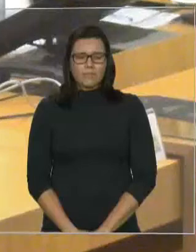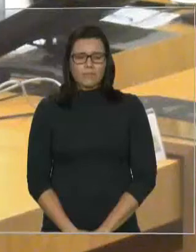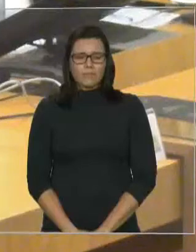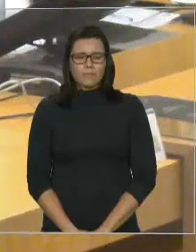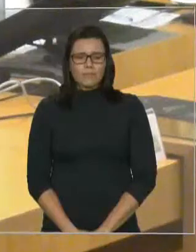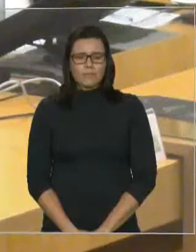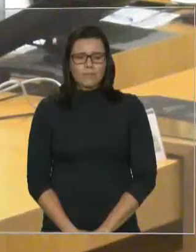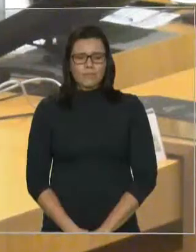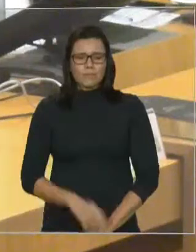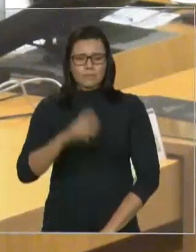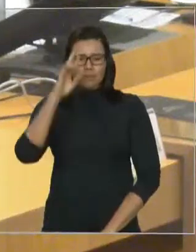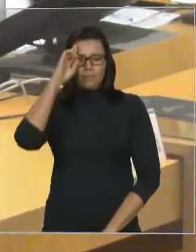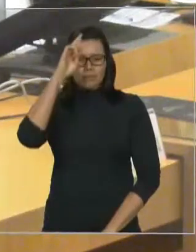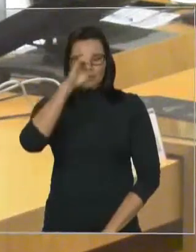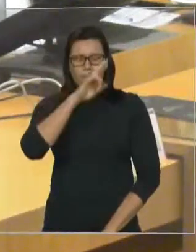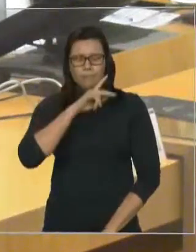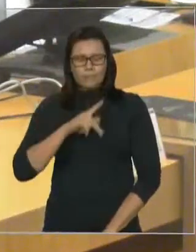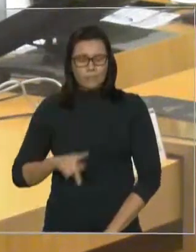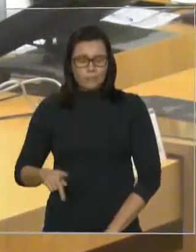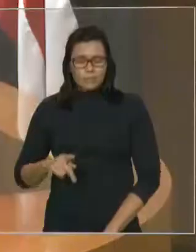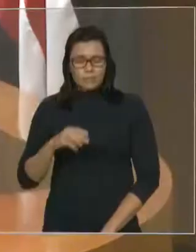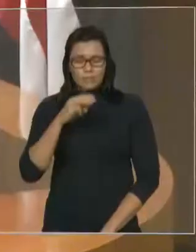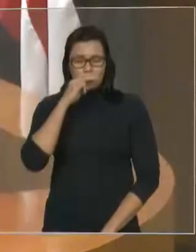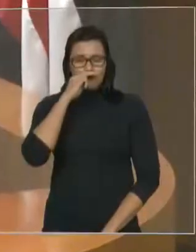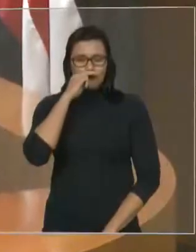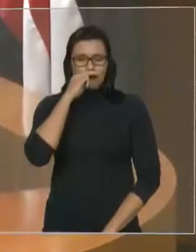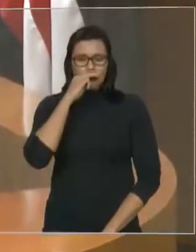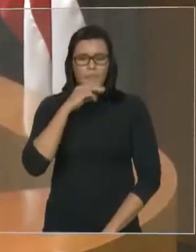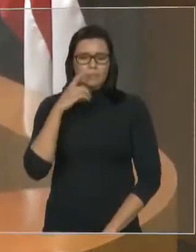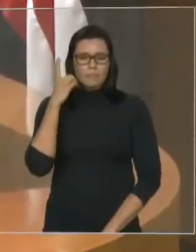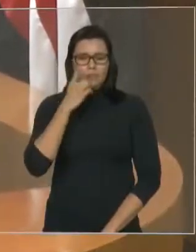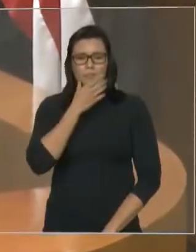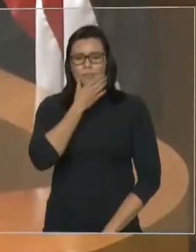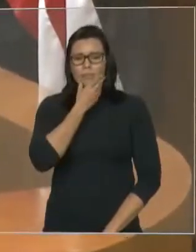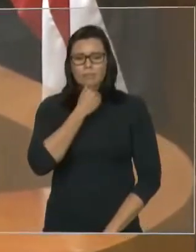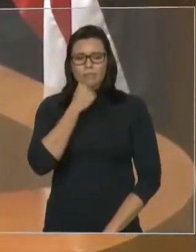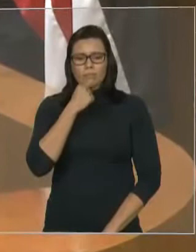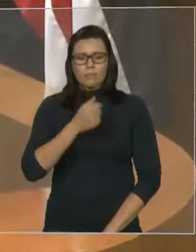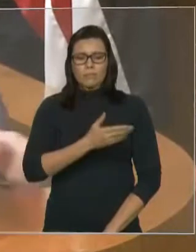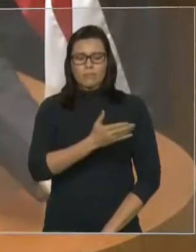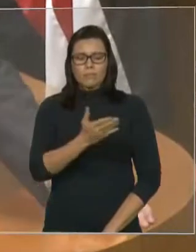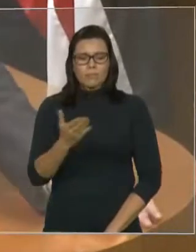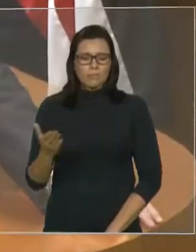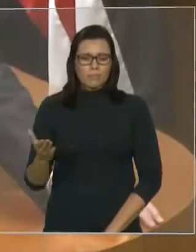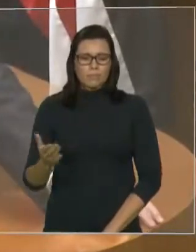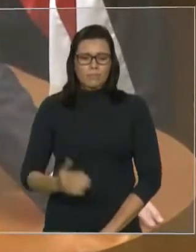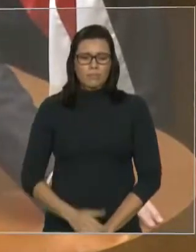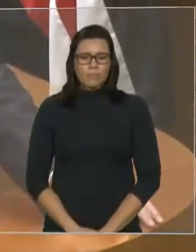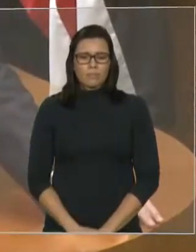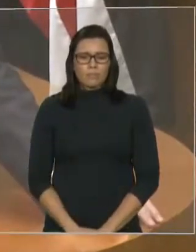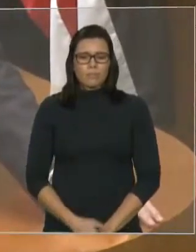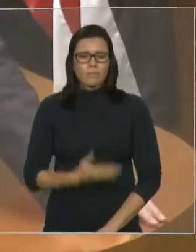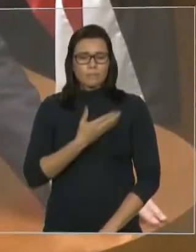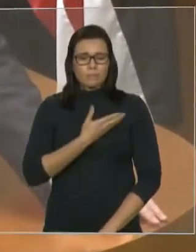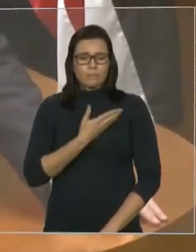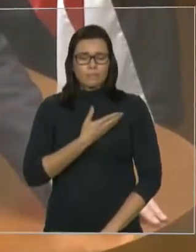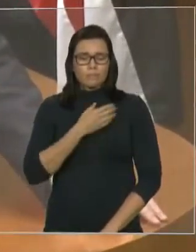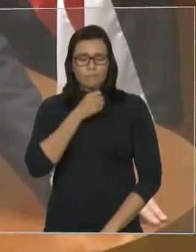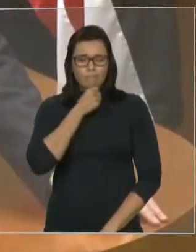Senhor presidente, Humberto Coutinho, senhoras e senhores deputados, deputados, os amigos da imprensa,